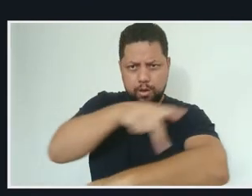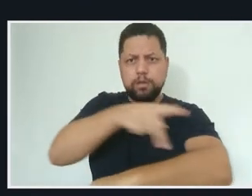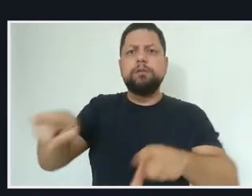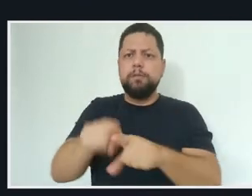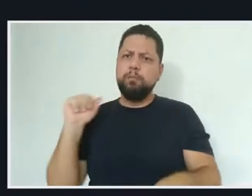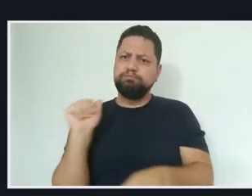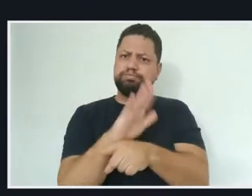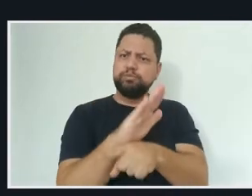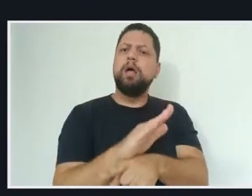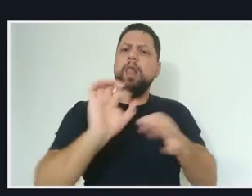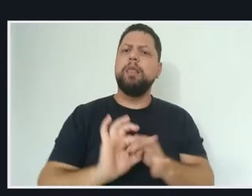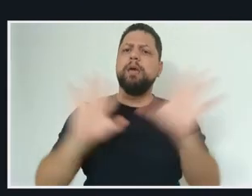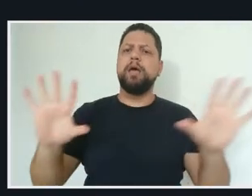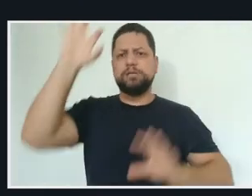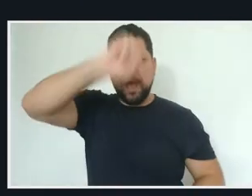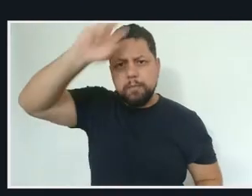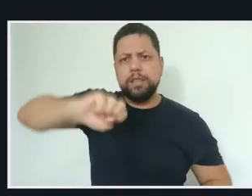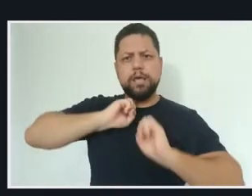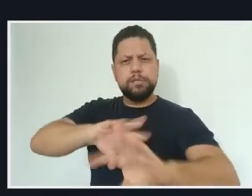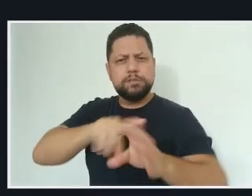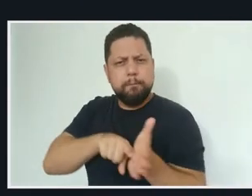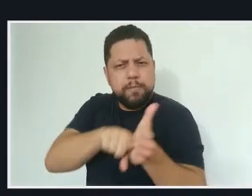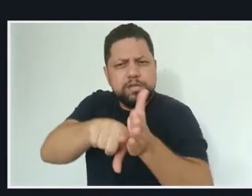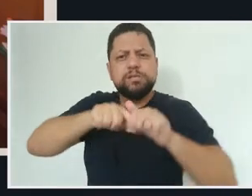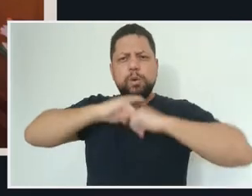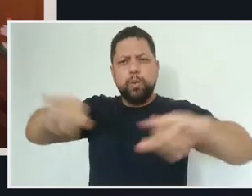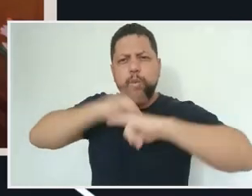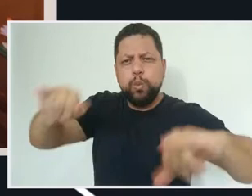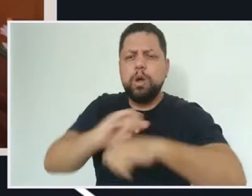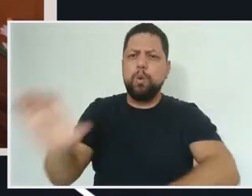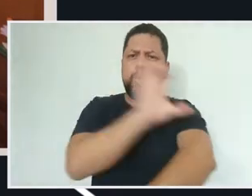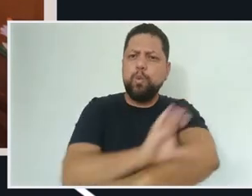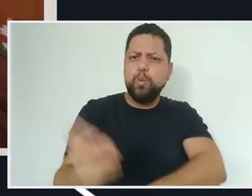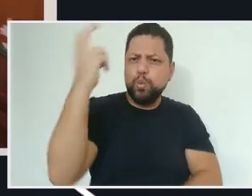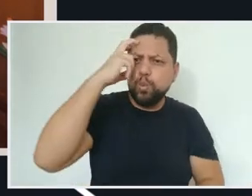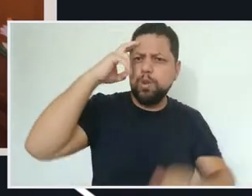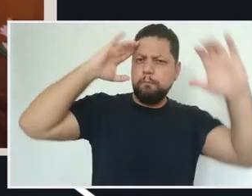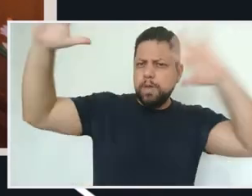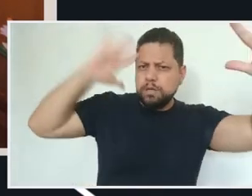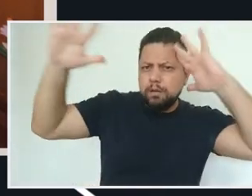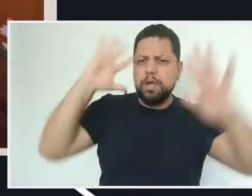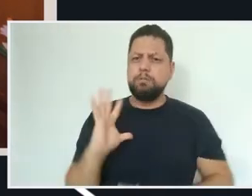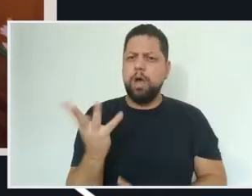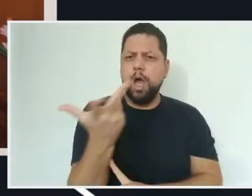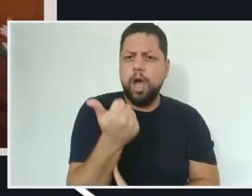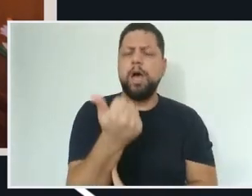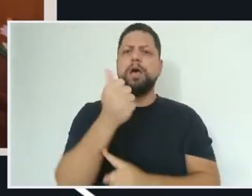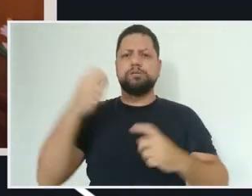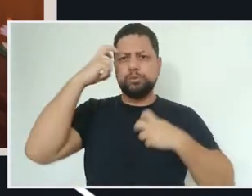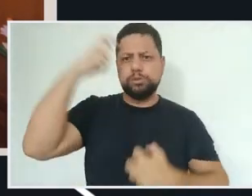afrontam o princípio do pluralismo de ideias e de concepções pedagógicas. Porque violam a liberdade de aprender, ensinar,